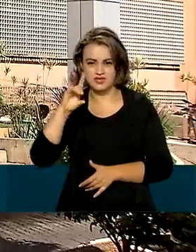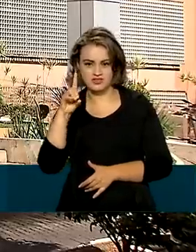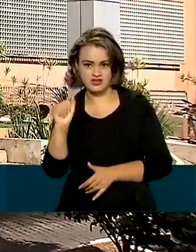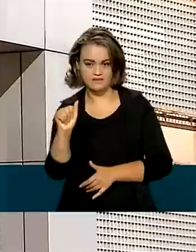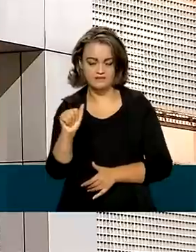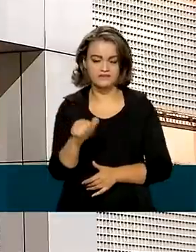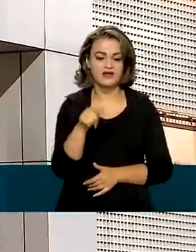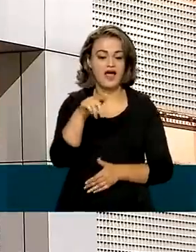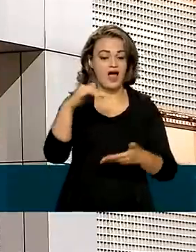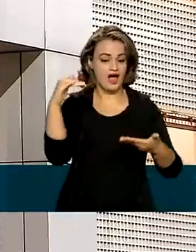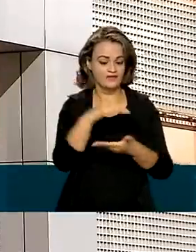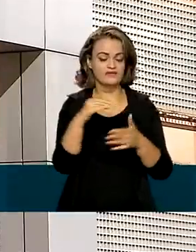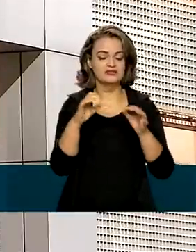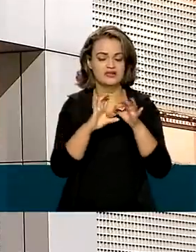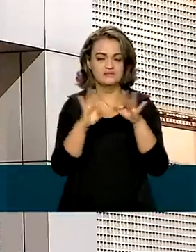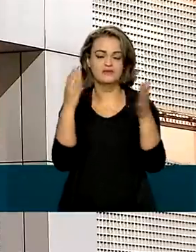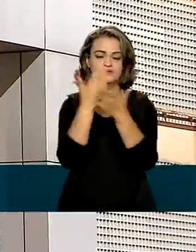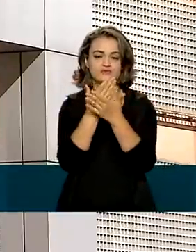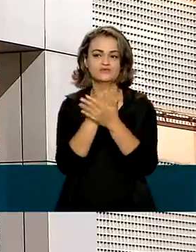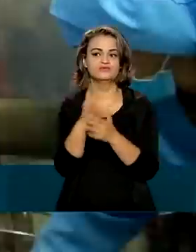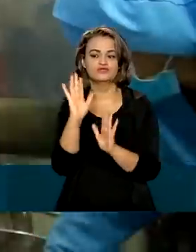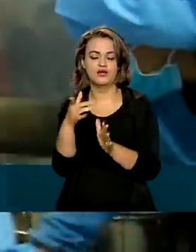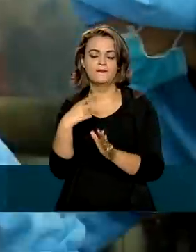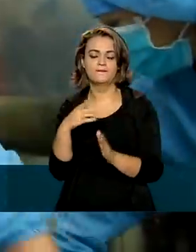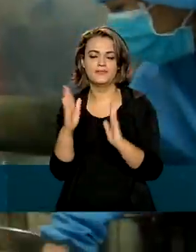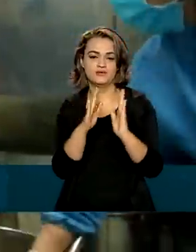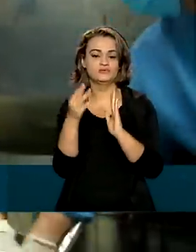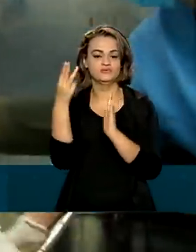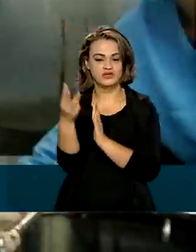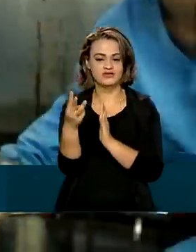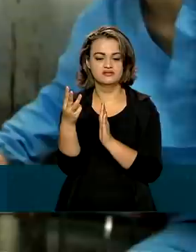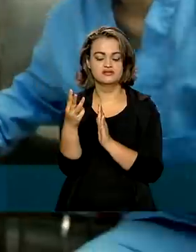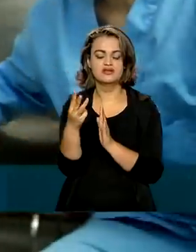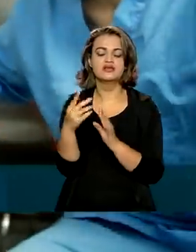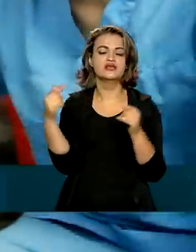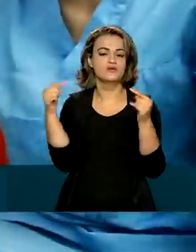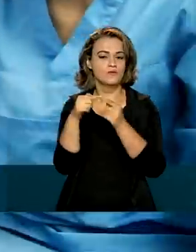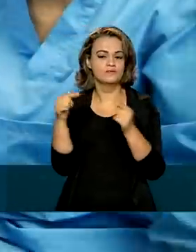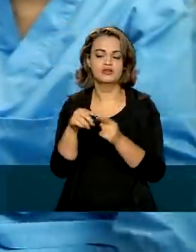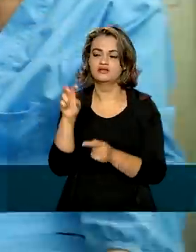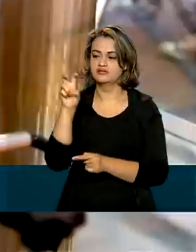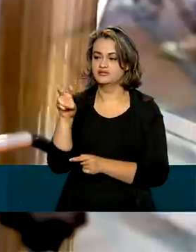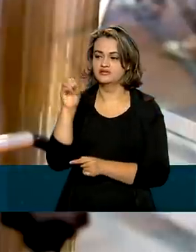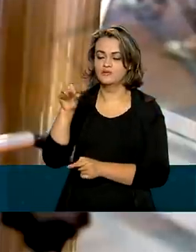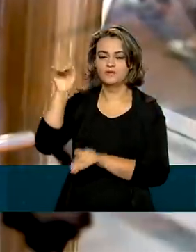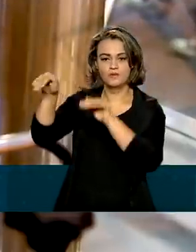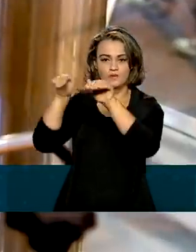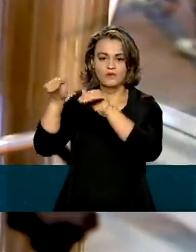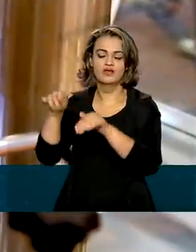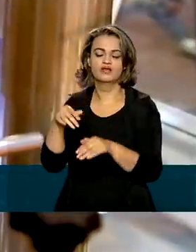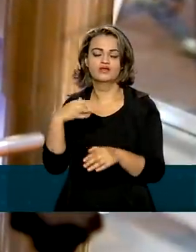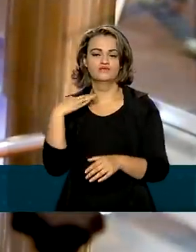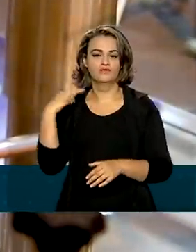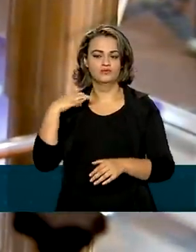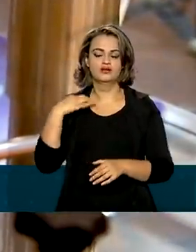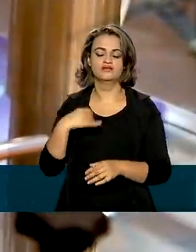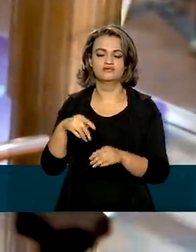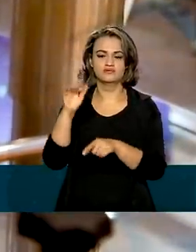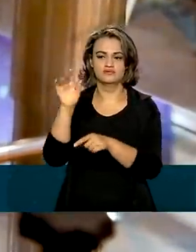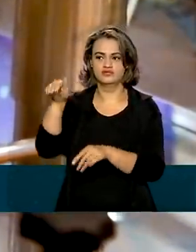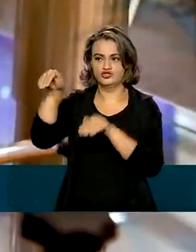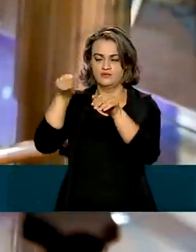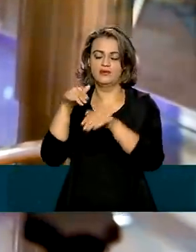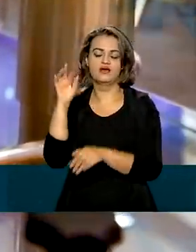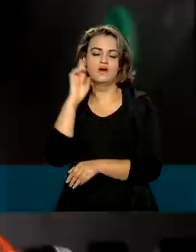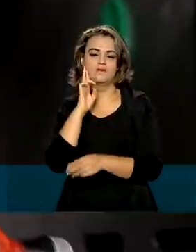autorizado pela Agência Nacional de Vigilância Sanitária e vai envolver 50 voluntários em Roraima e em São Paulo. O